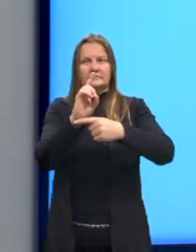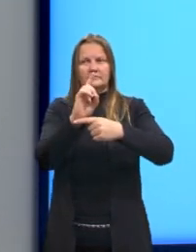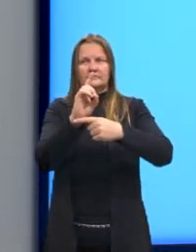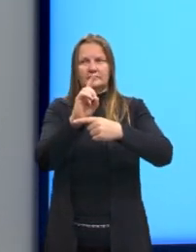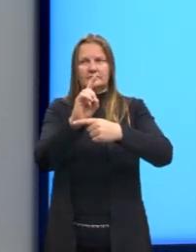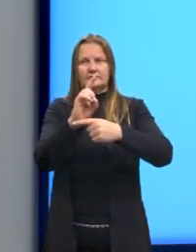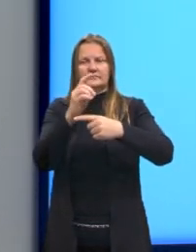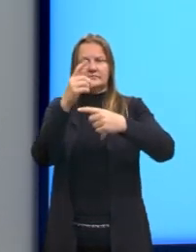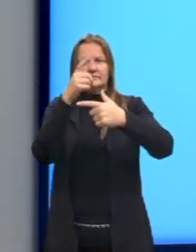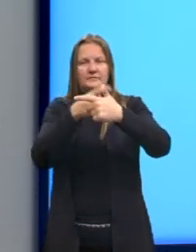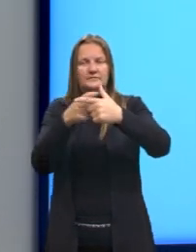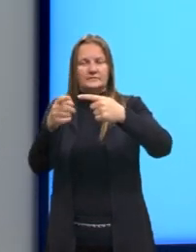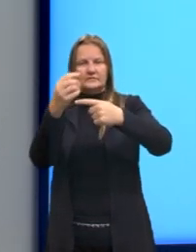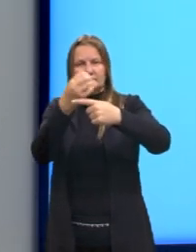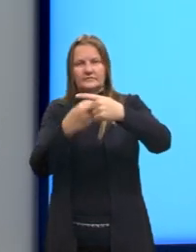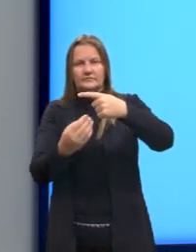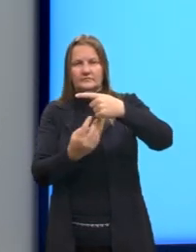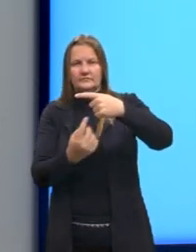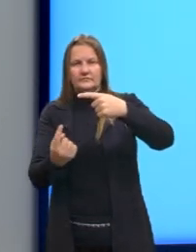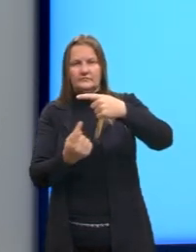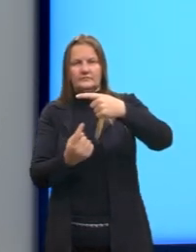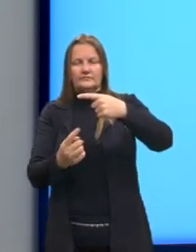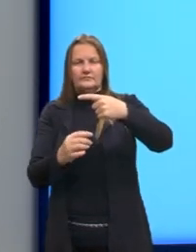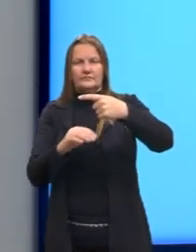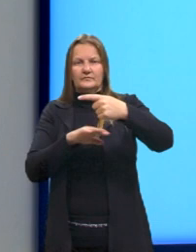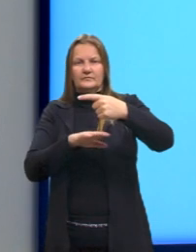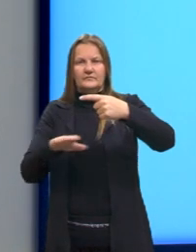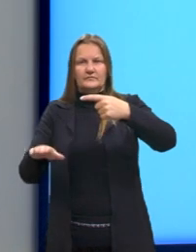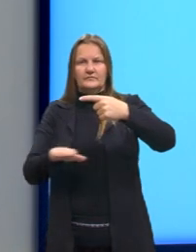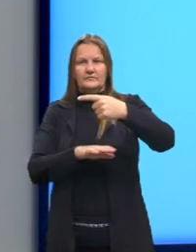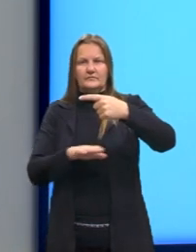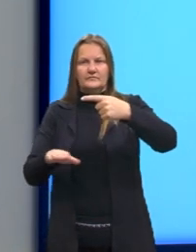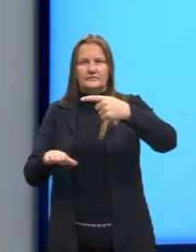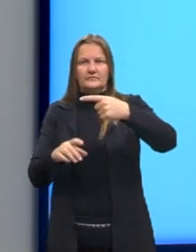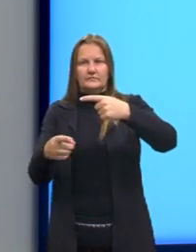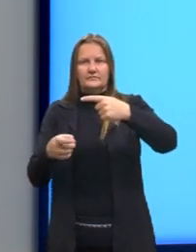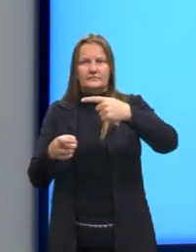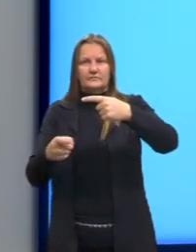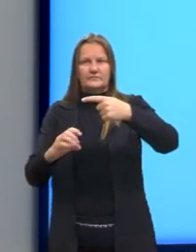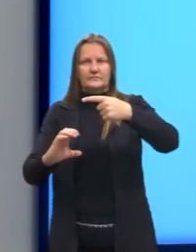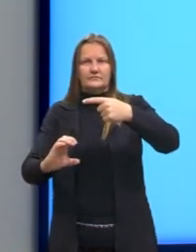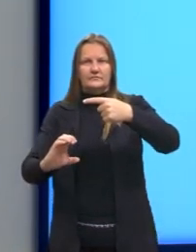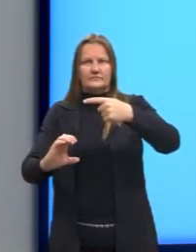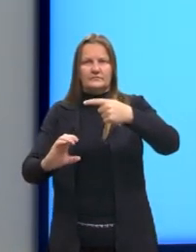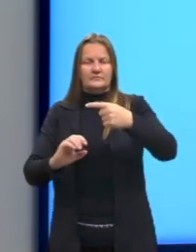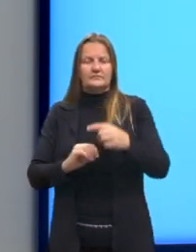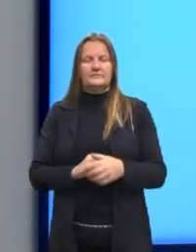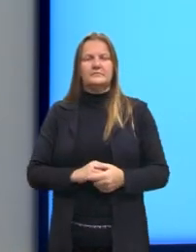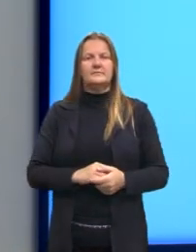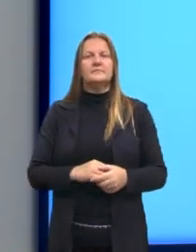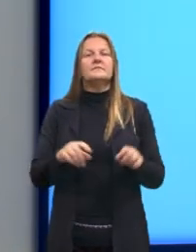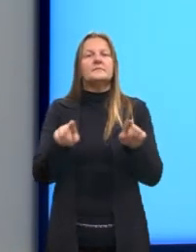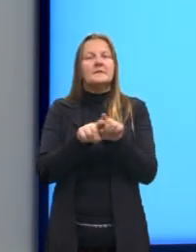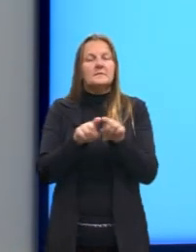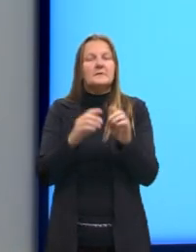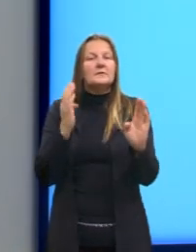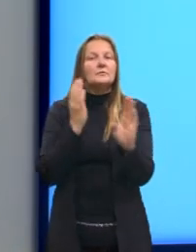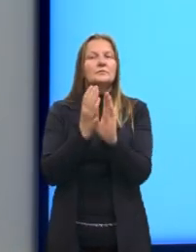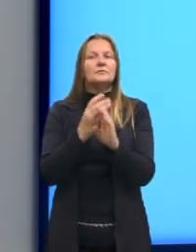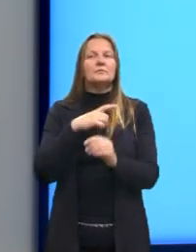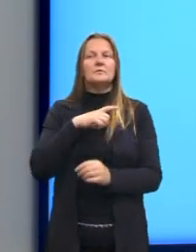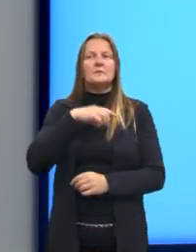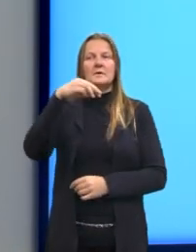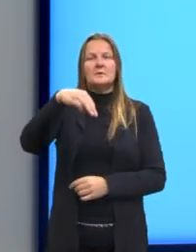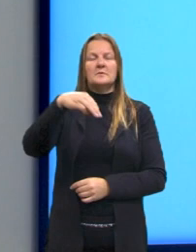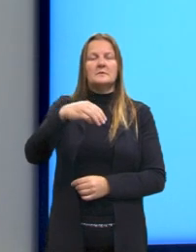dividido pela variação do eixo horizontal, que seria o eixo C. Outra forma de chegar no M é